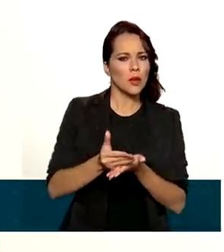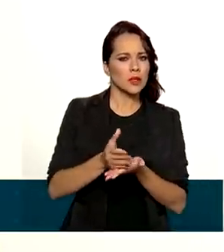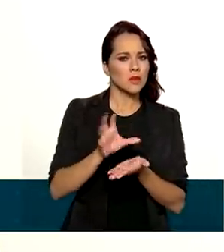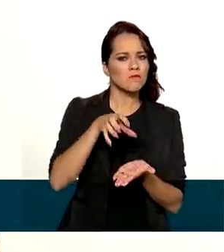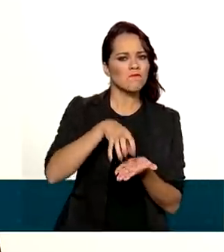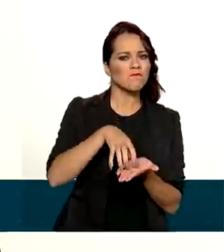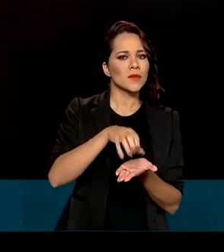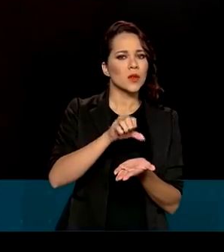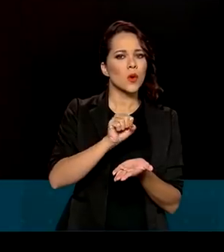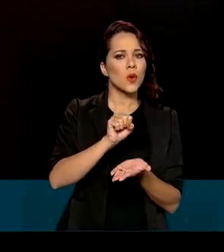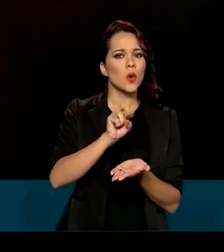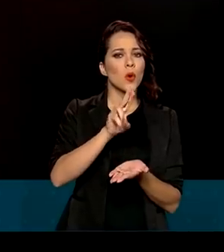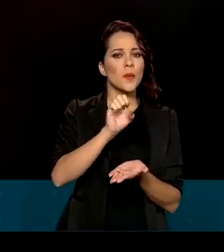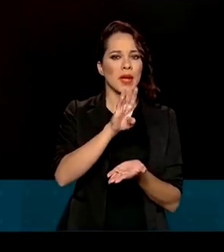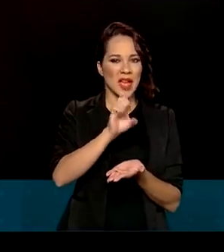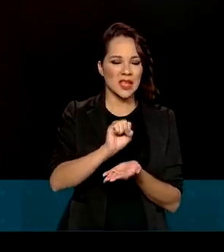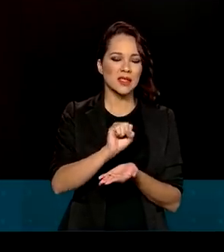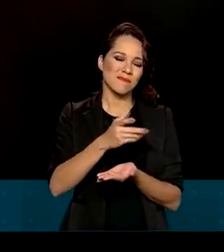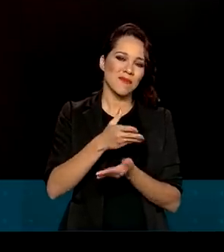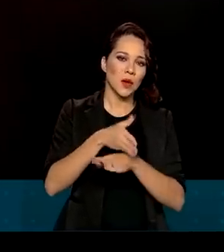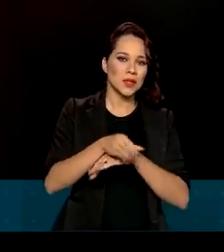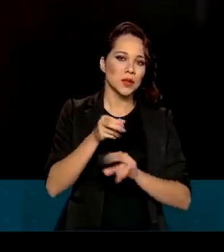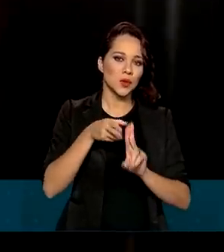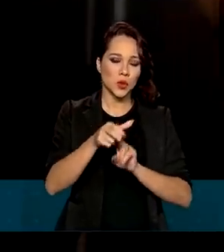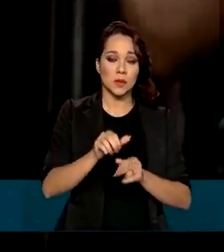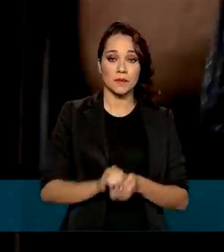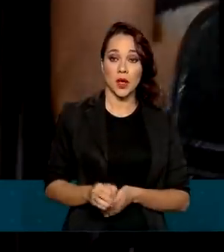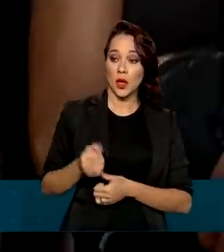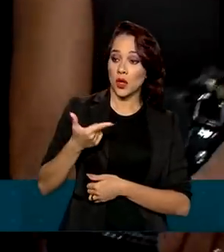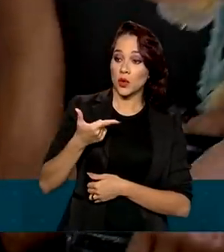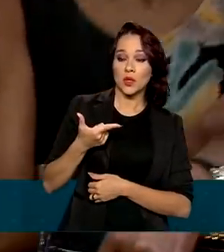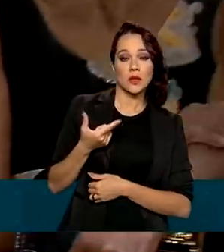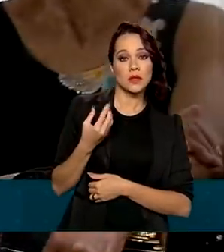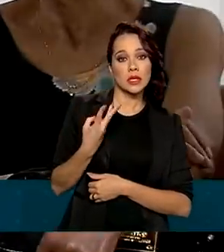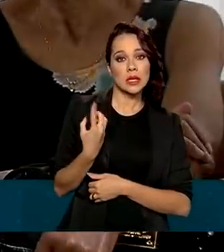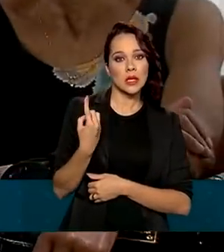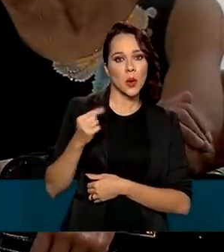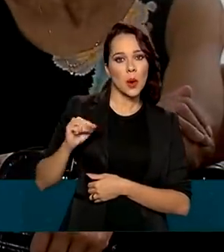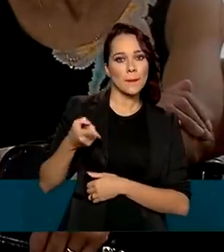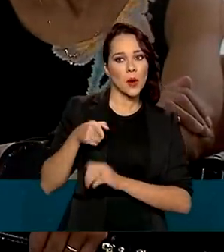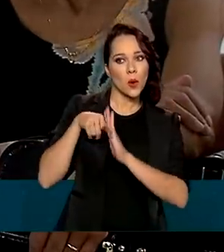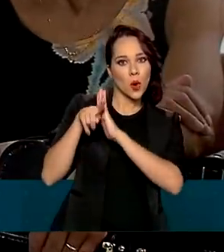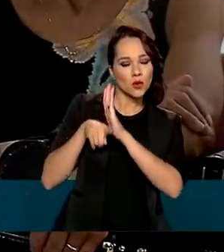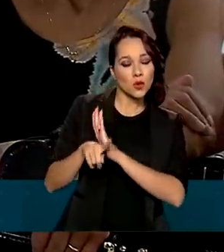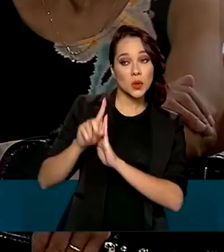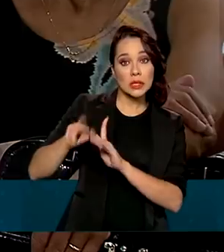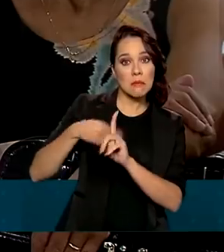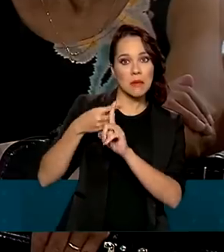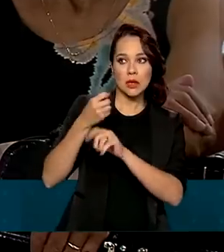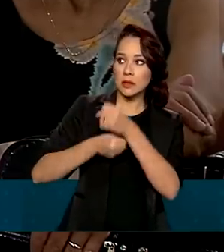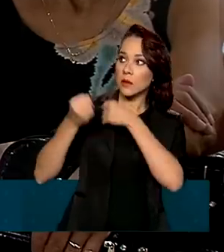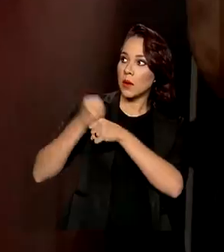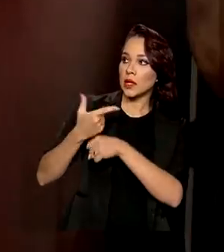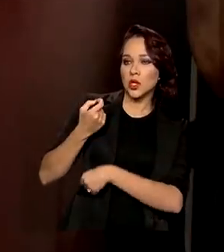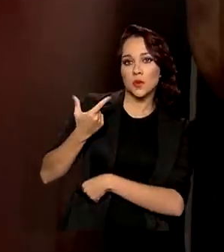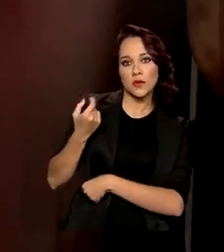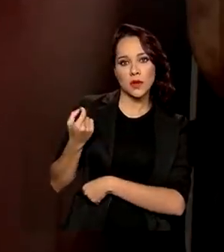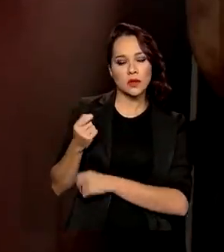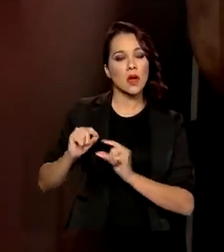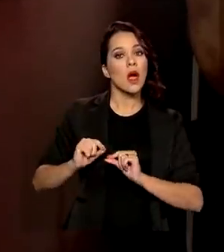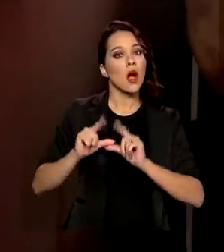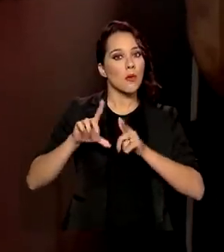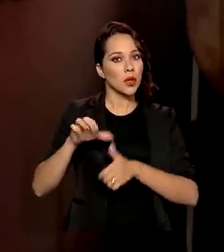brasileiro ao SUS, Sistema Único de Saúde. Foram 231 mil consultas a mais que em 2020, um